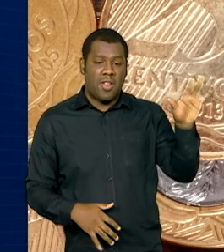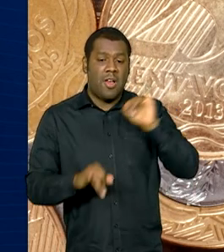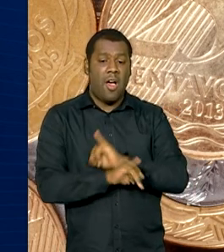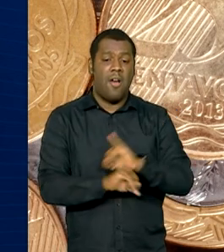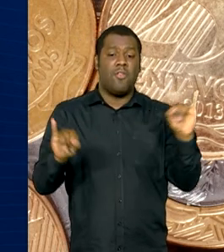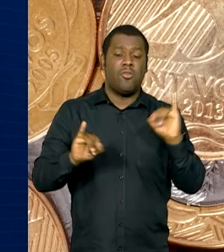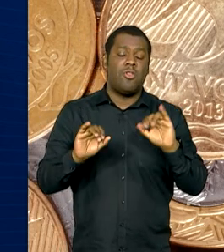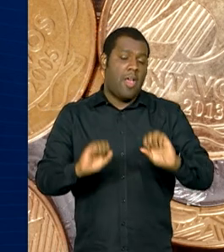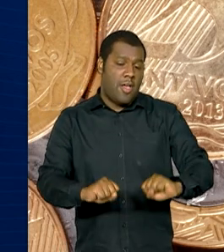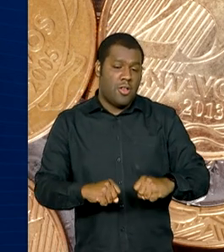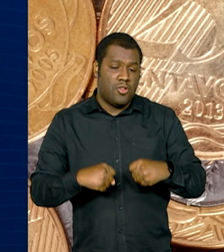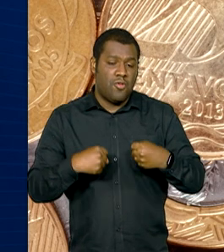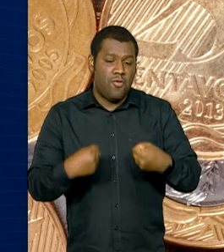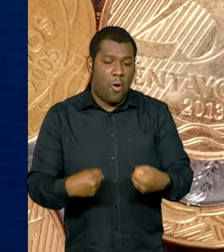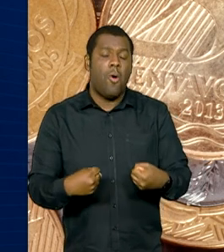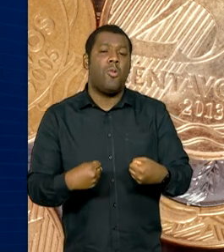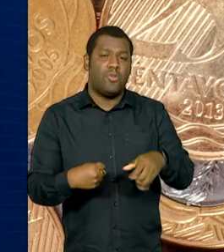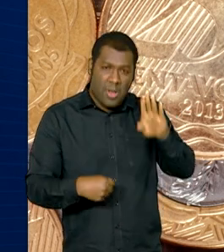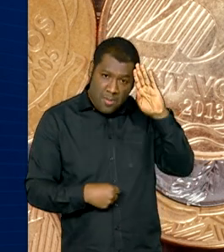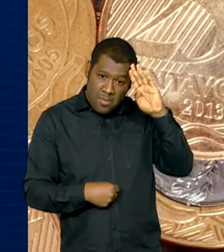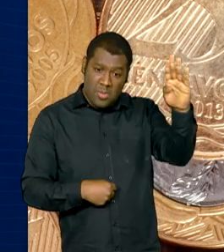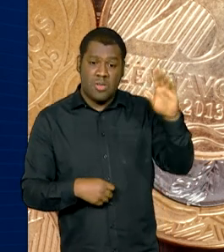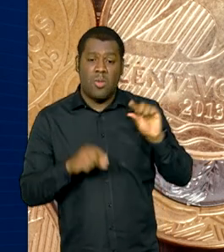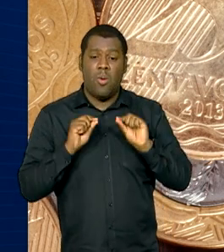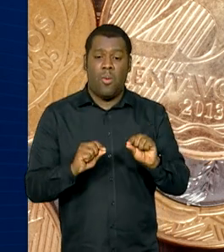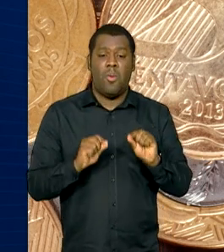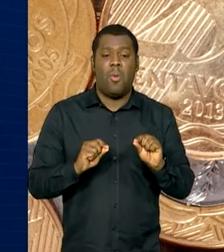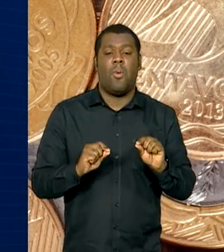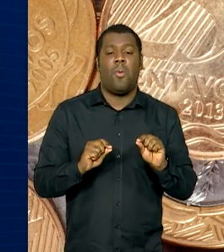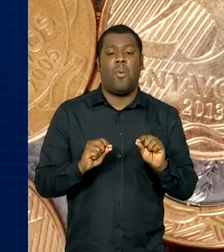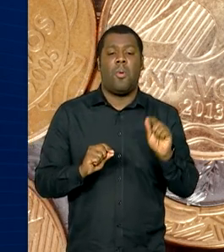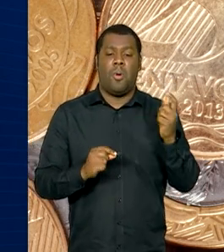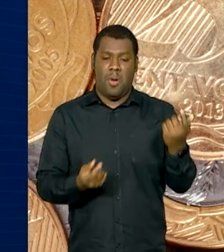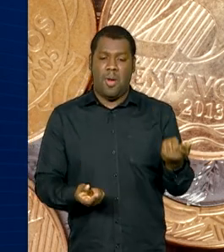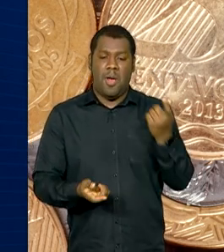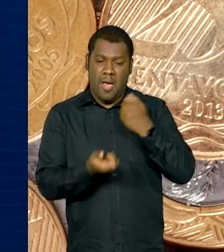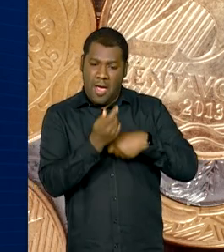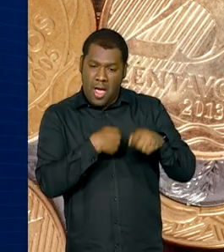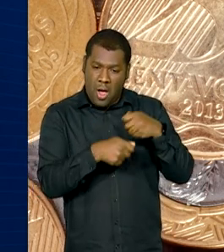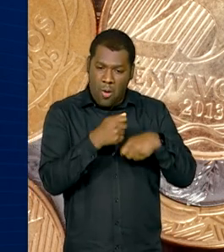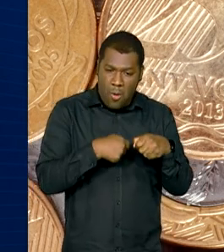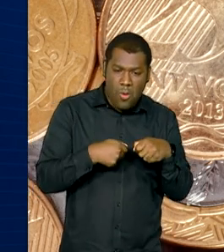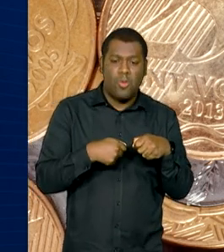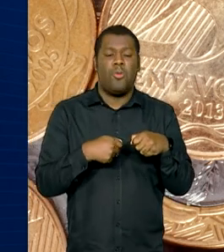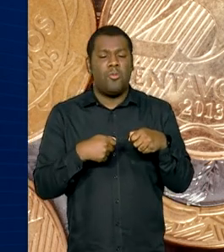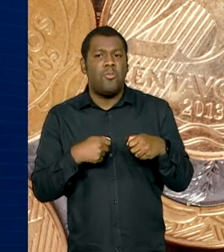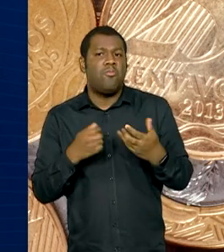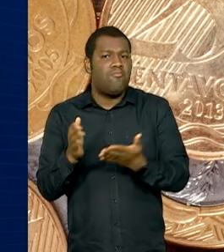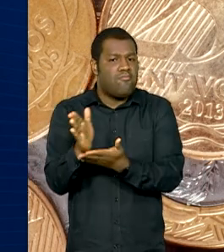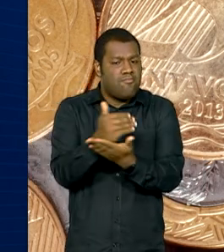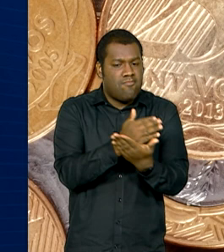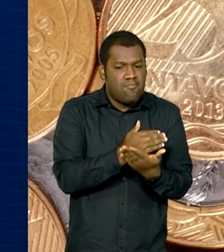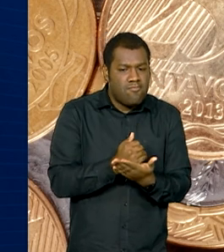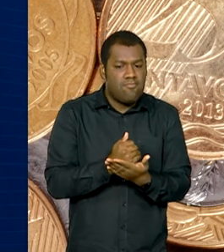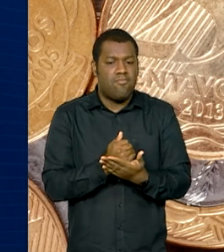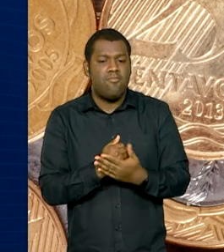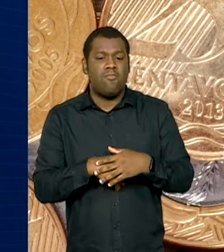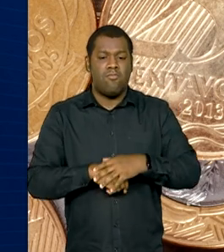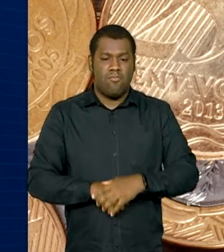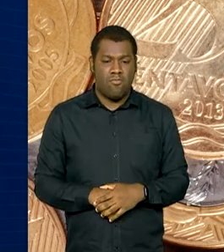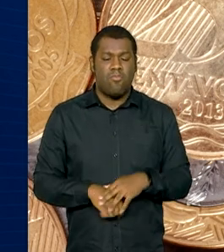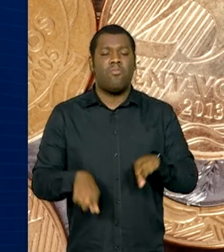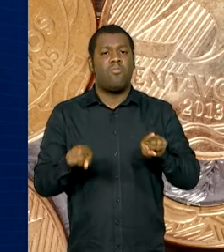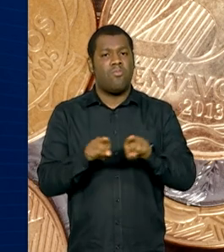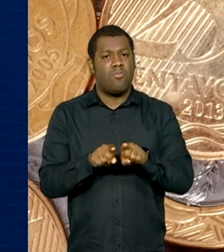desempenho se deve aos principais indicadores macroeconômicos que afetam a arrecadação. O destaque fica com a